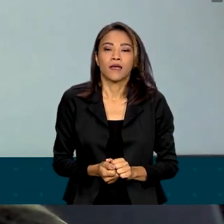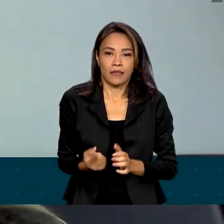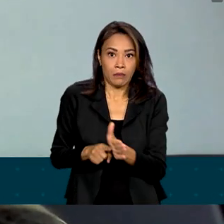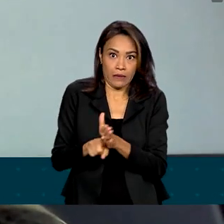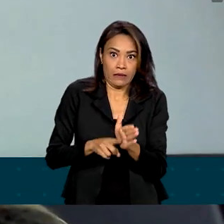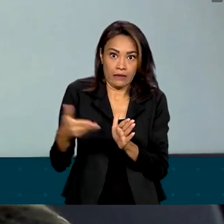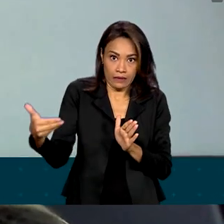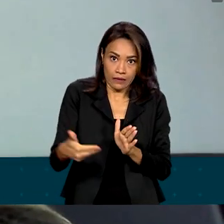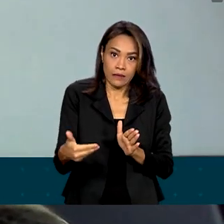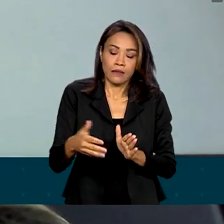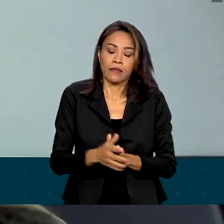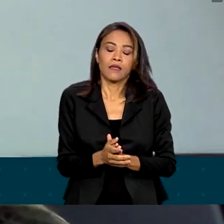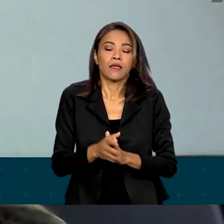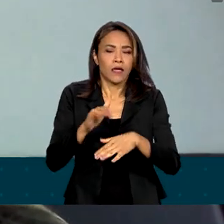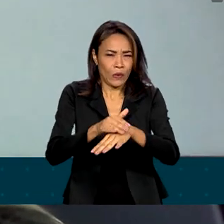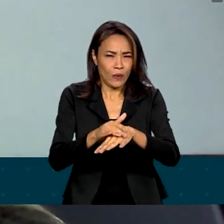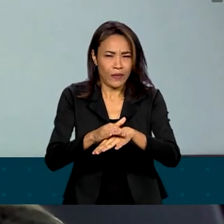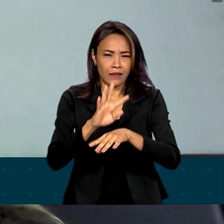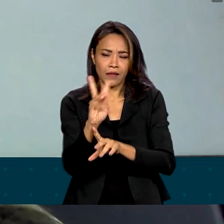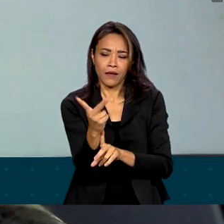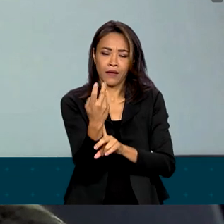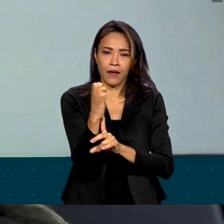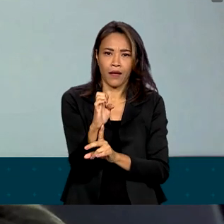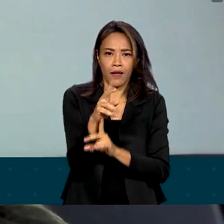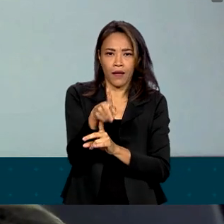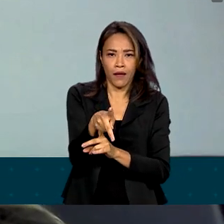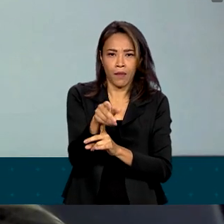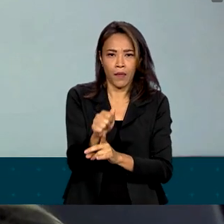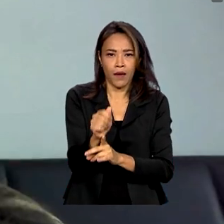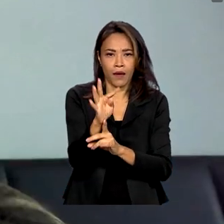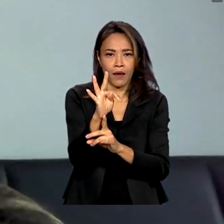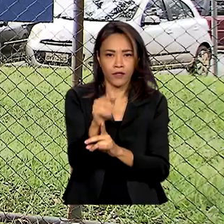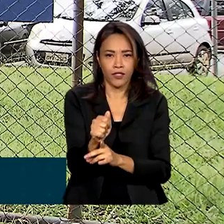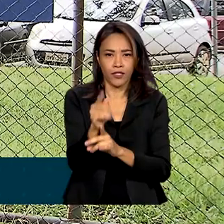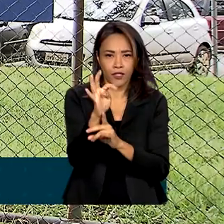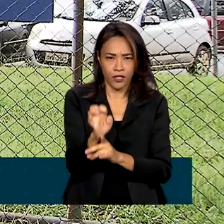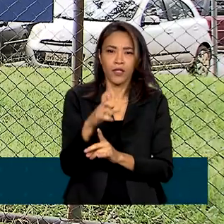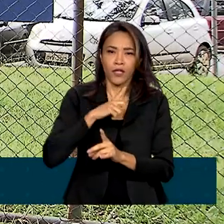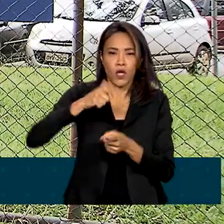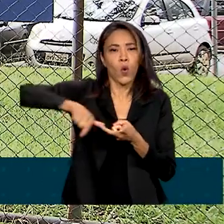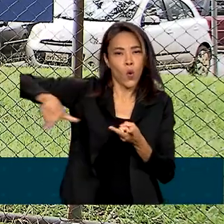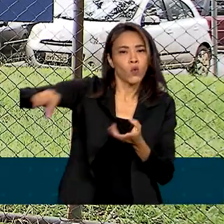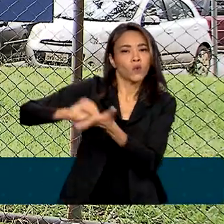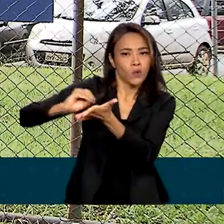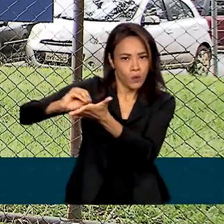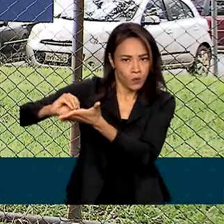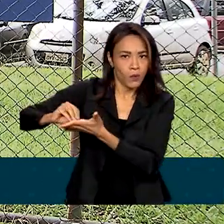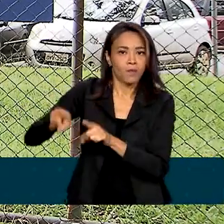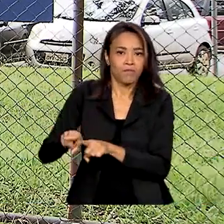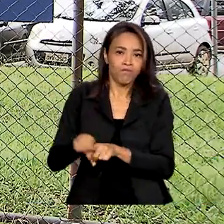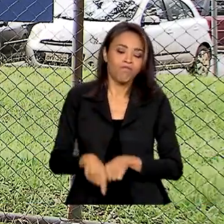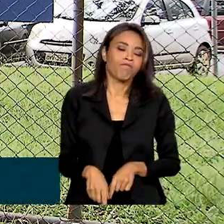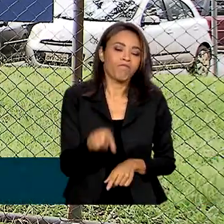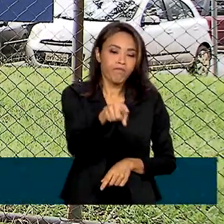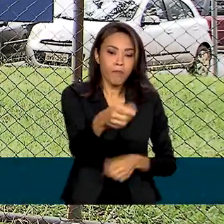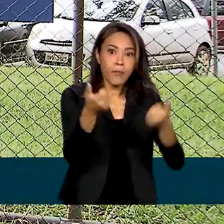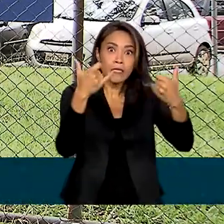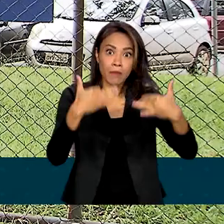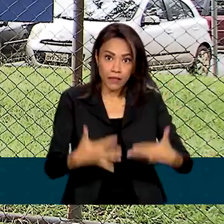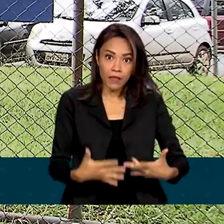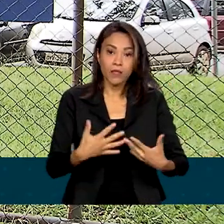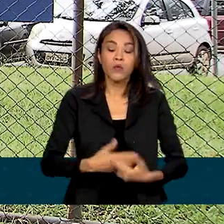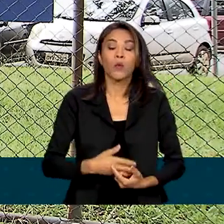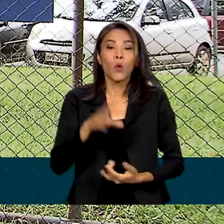hepatite B, infelizmente também é retrato de outros imunizantes. Segundo o estudo, o percentual de bebês